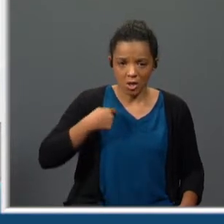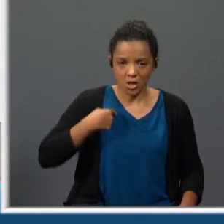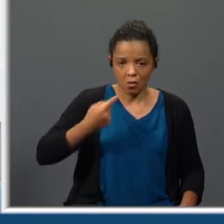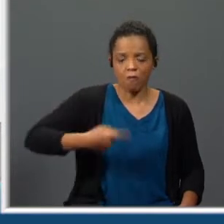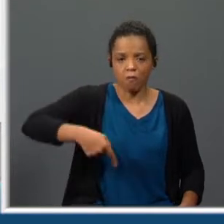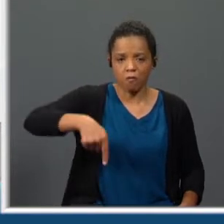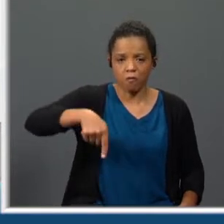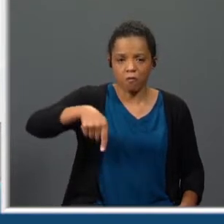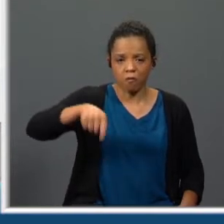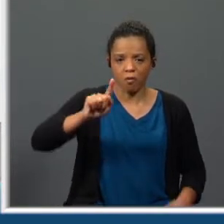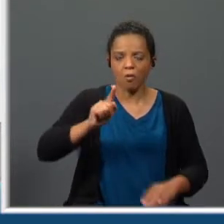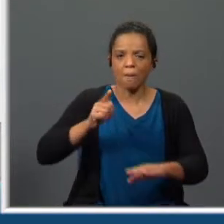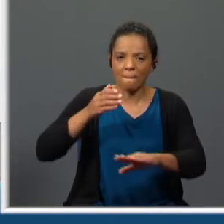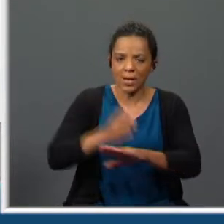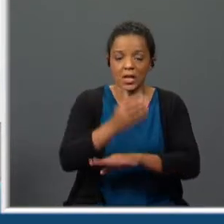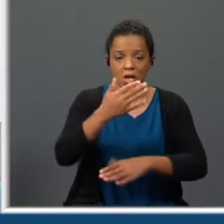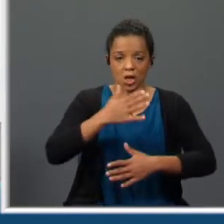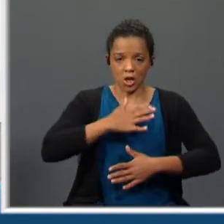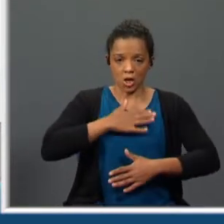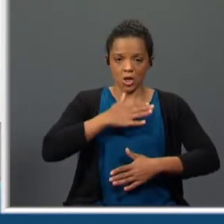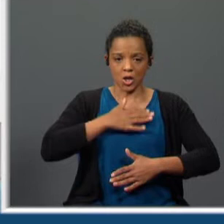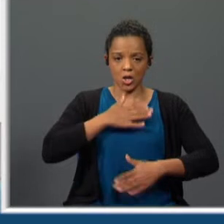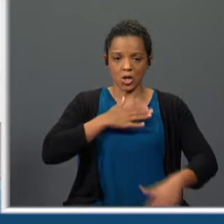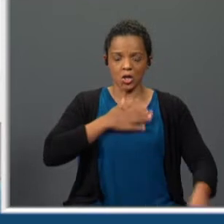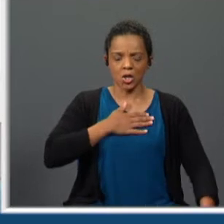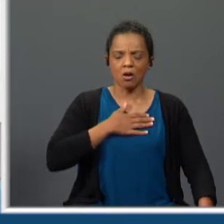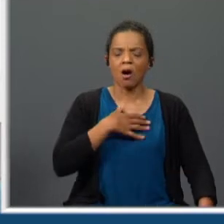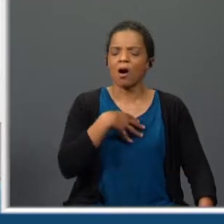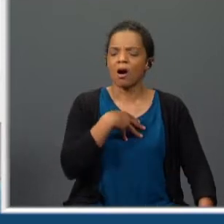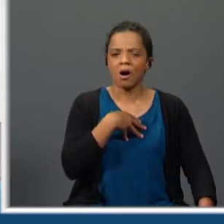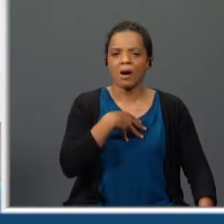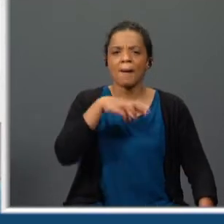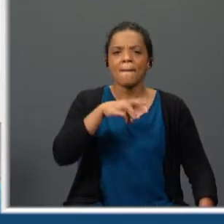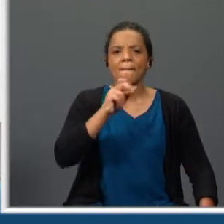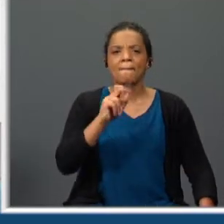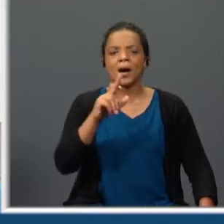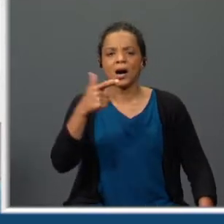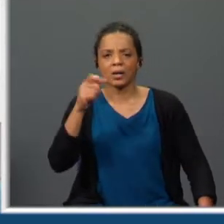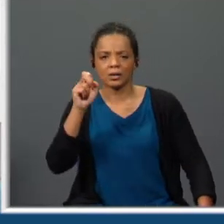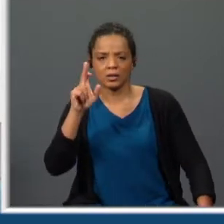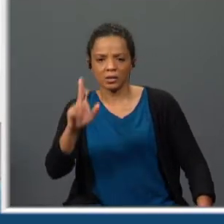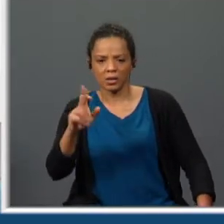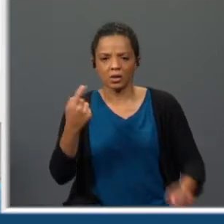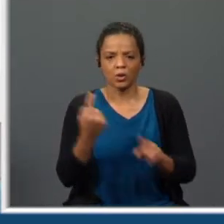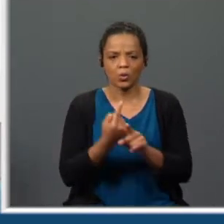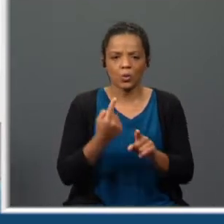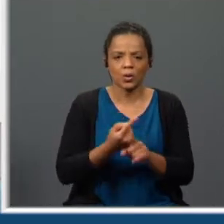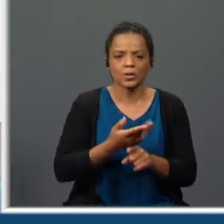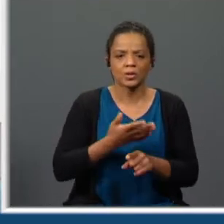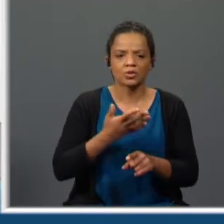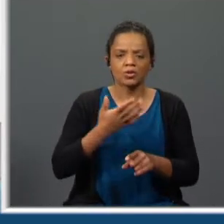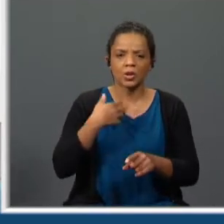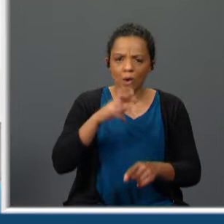maré eu sou uma marte latal assaltos tenho lavados e tormentos